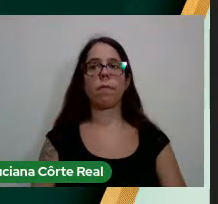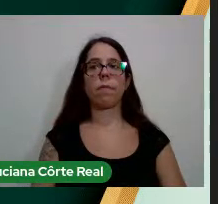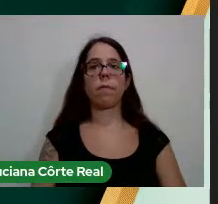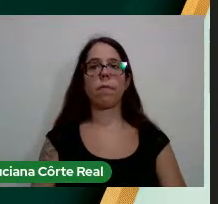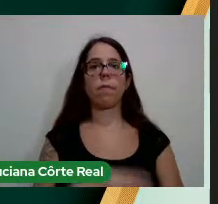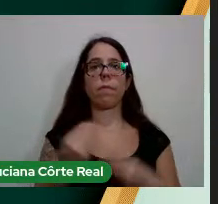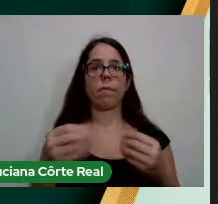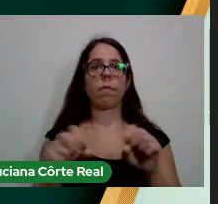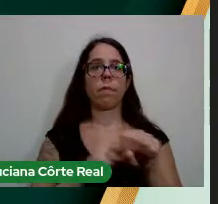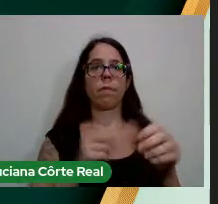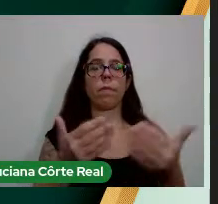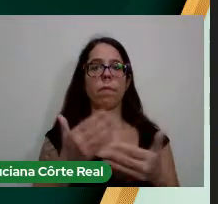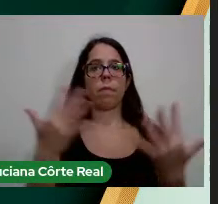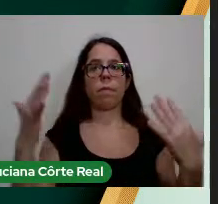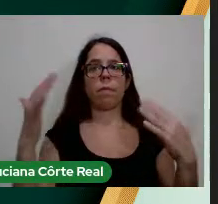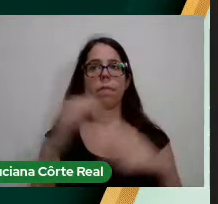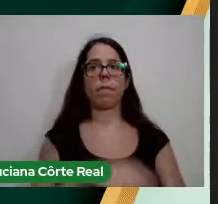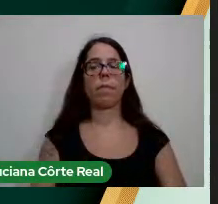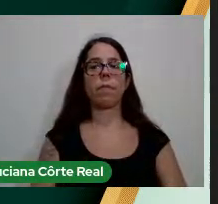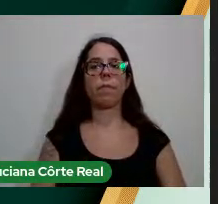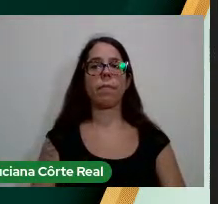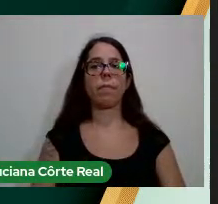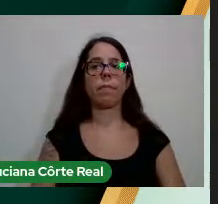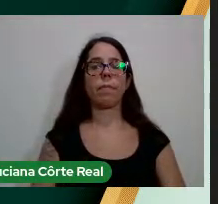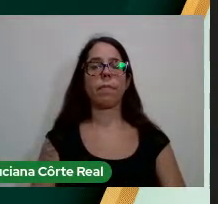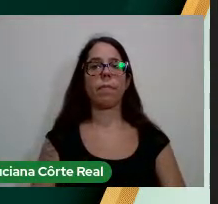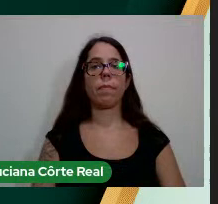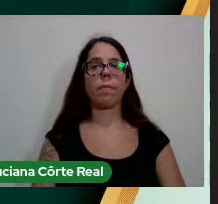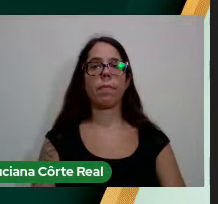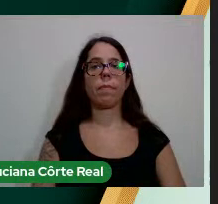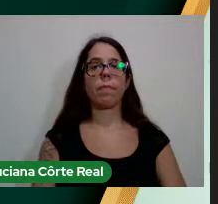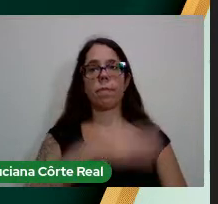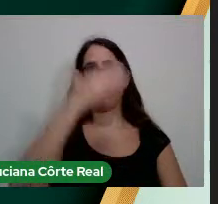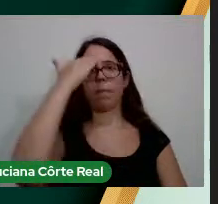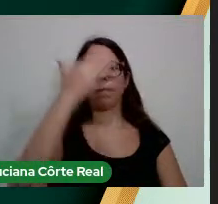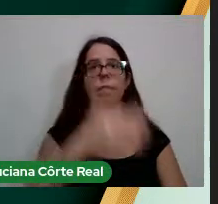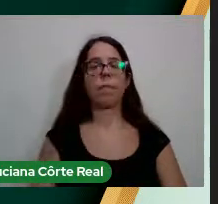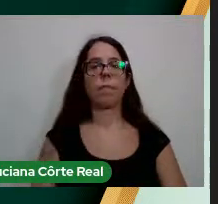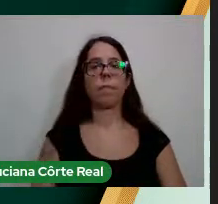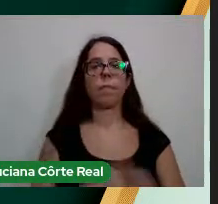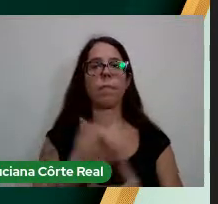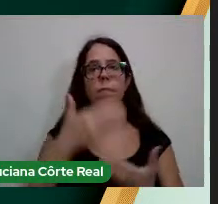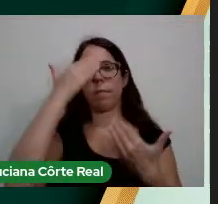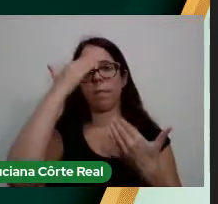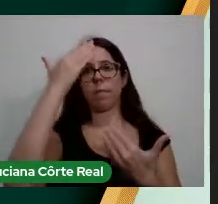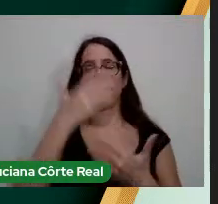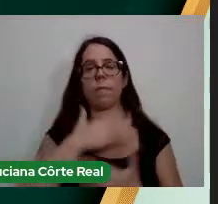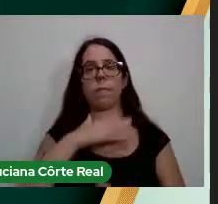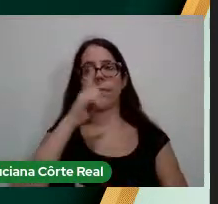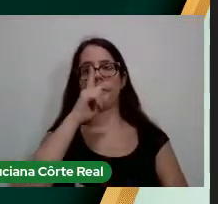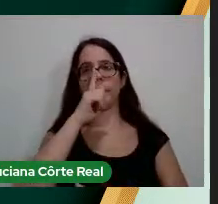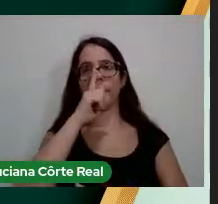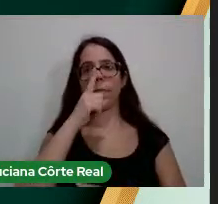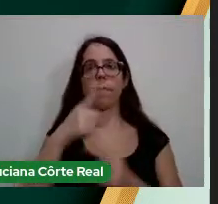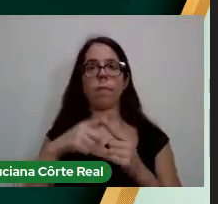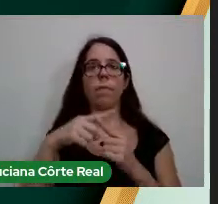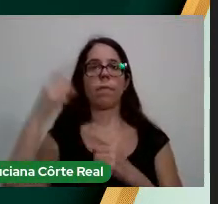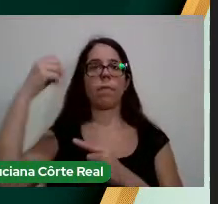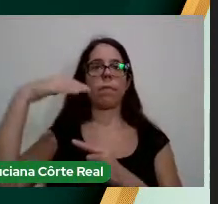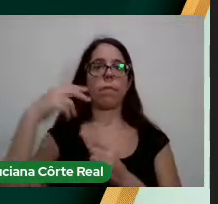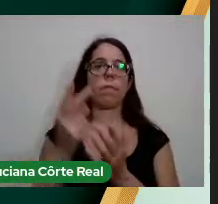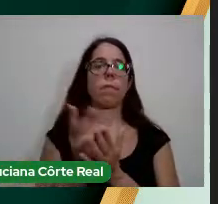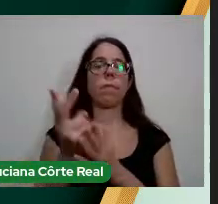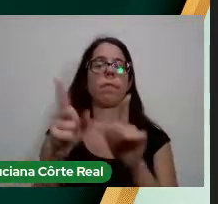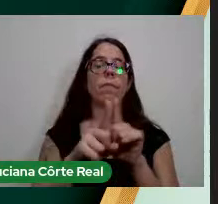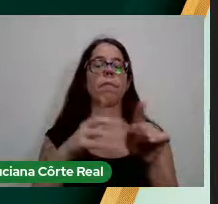Confiro-te o grau Parabéns Obrigada Eu gostaria de agradecer A minha mãe Por me iluminar Meu filho Por